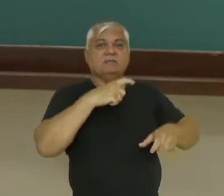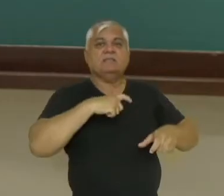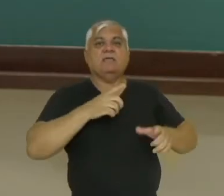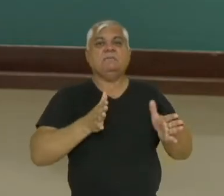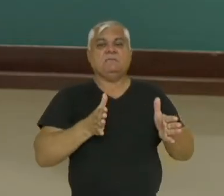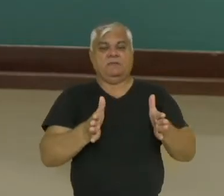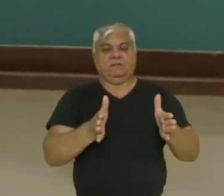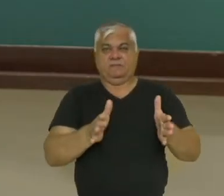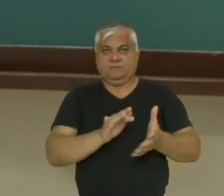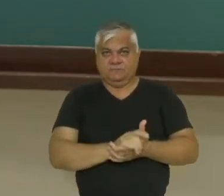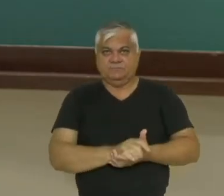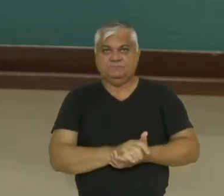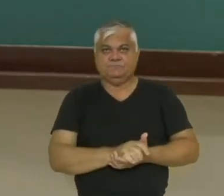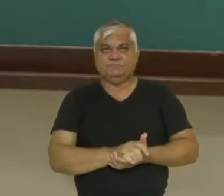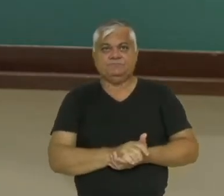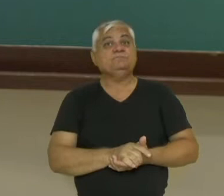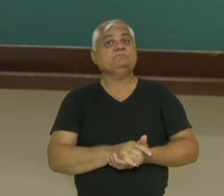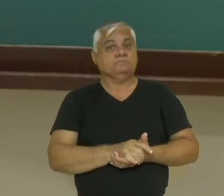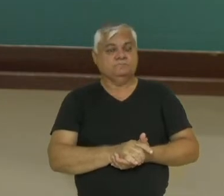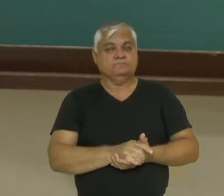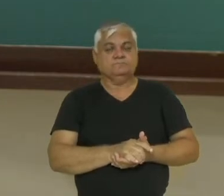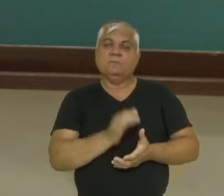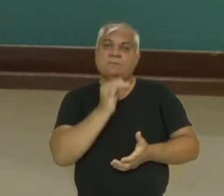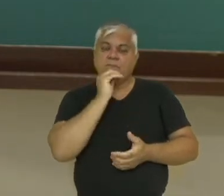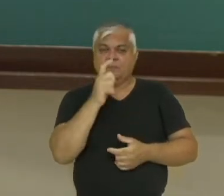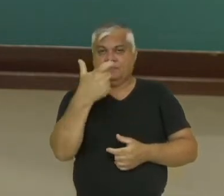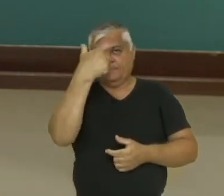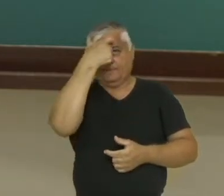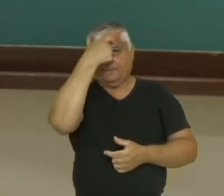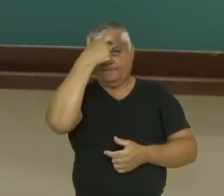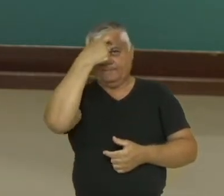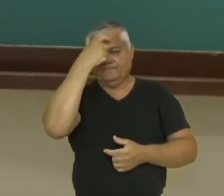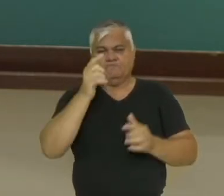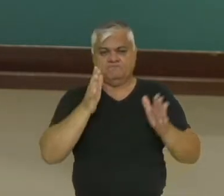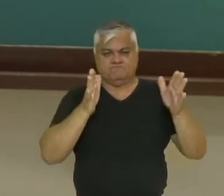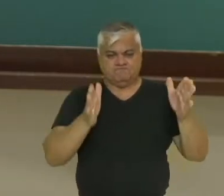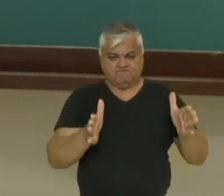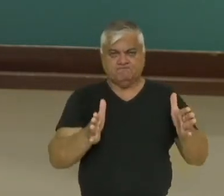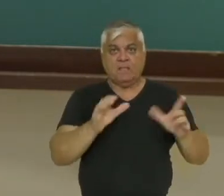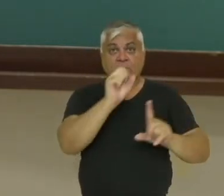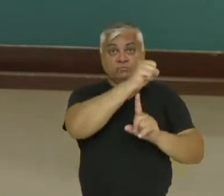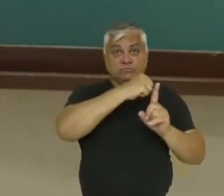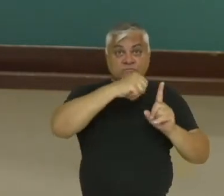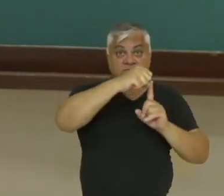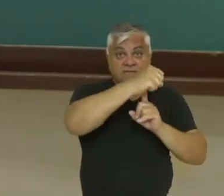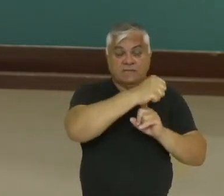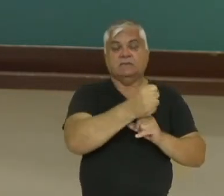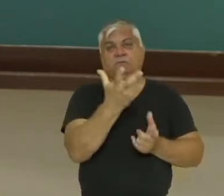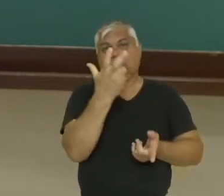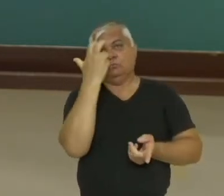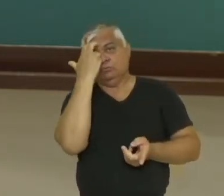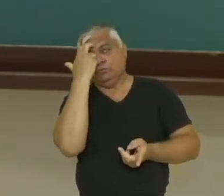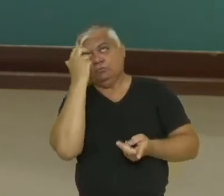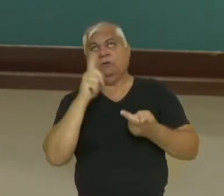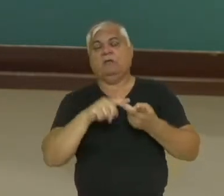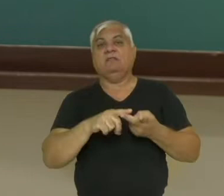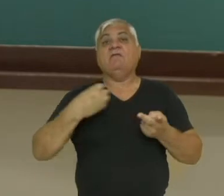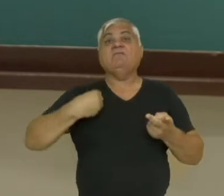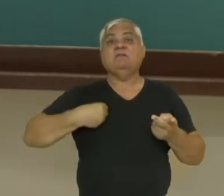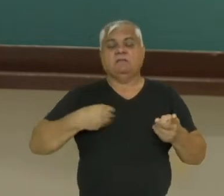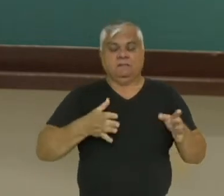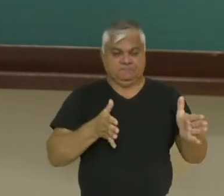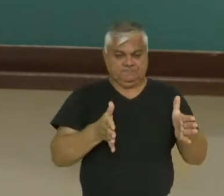época. Então, nós temos uma determinada consciência na nossa sociedade, na nossa cultura, na época em que